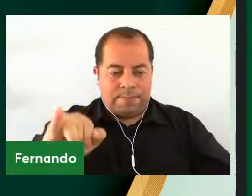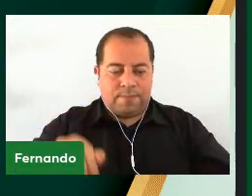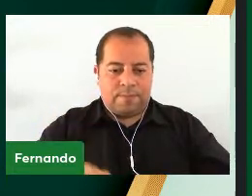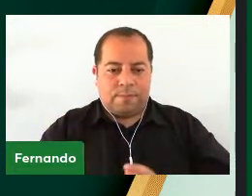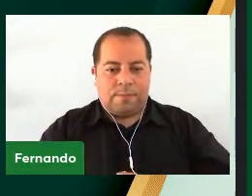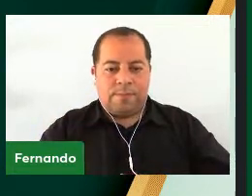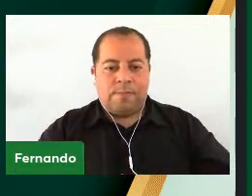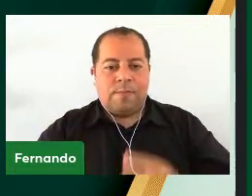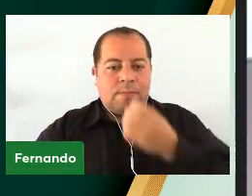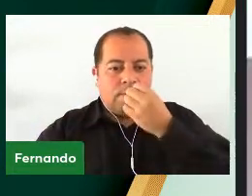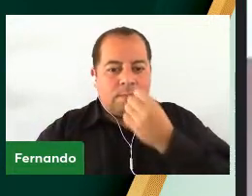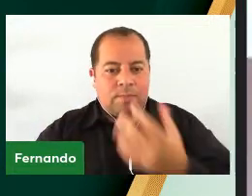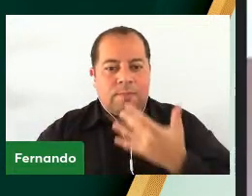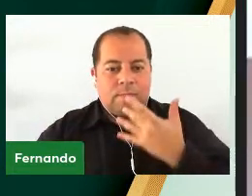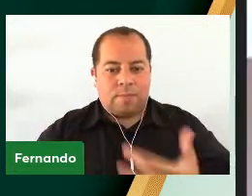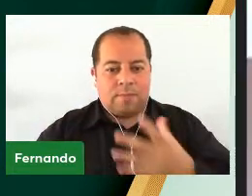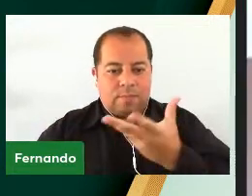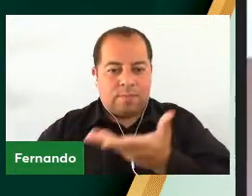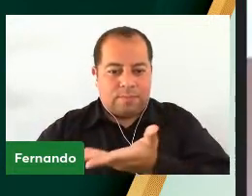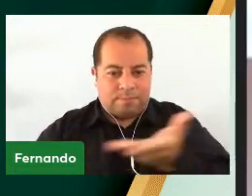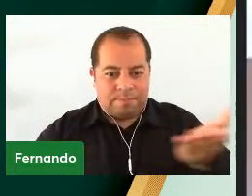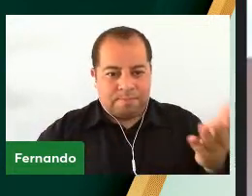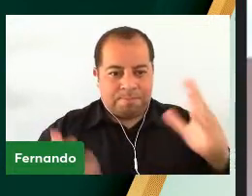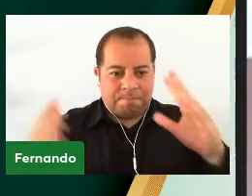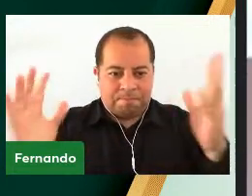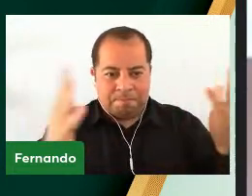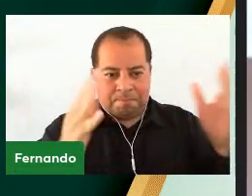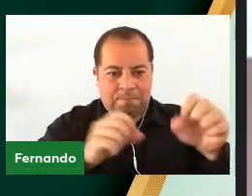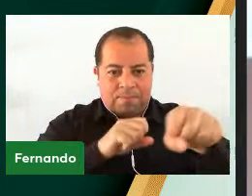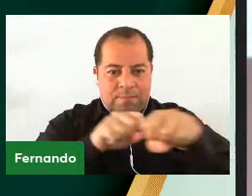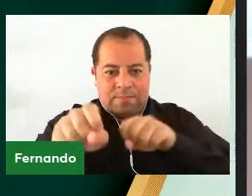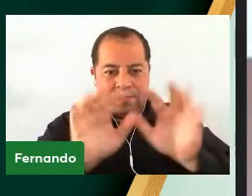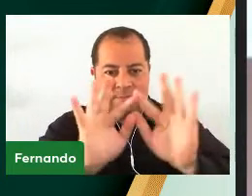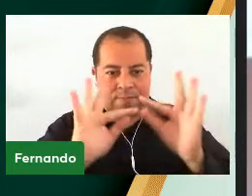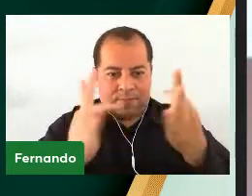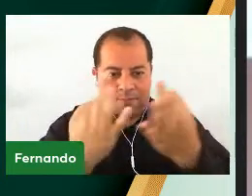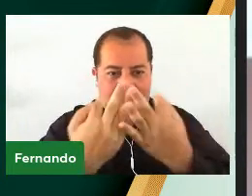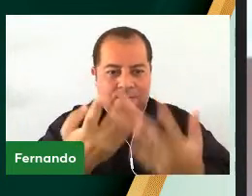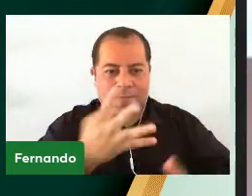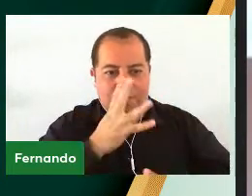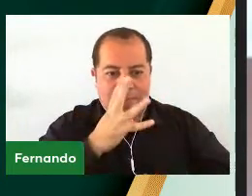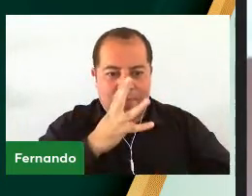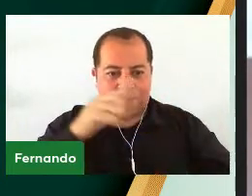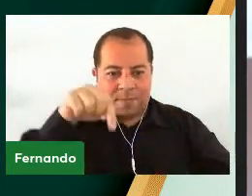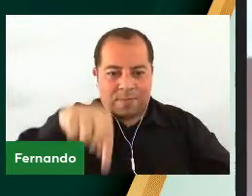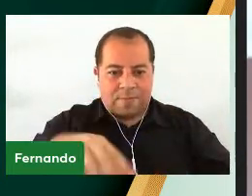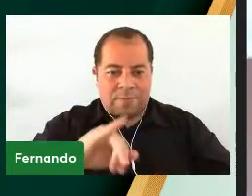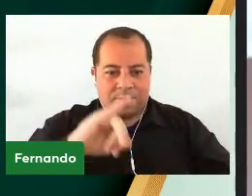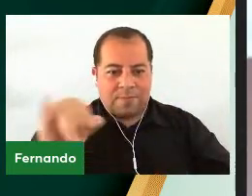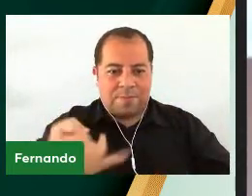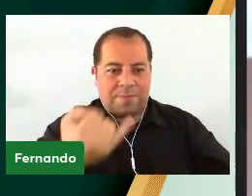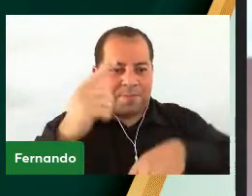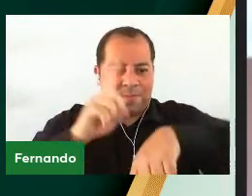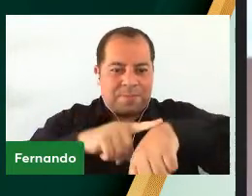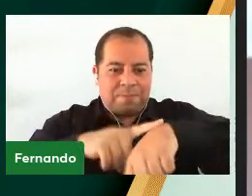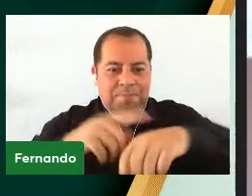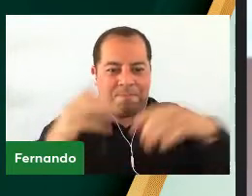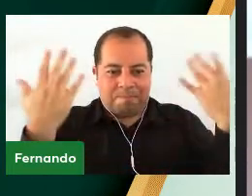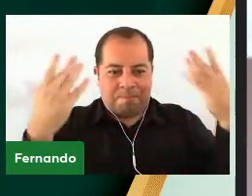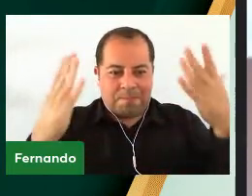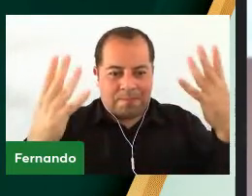Muito boa tarde a todos. Desejo os parabéns aos formandos e a todas as famílias presentes. Aproveitem muito o momento. Parabéns.